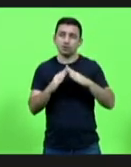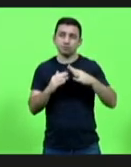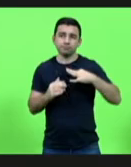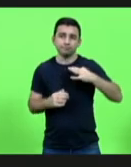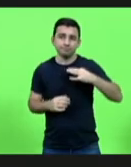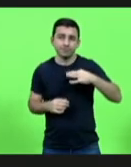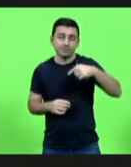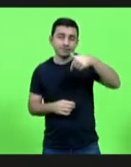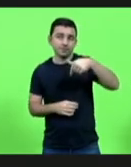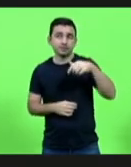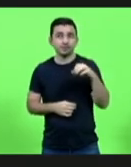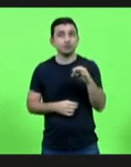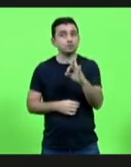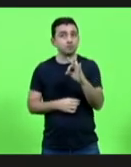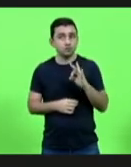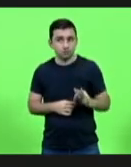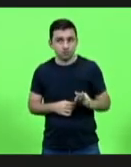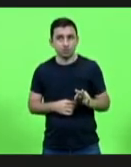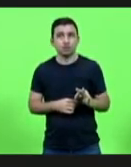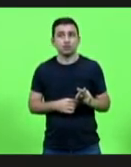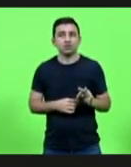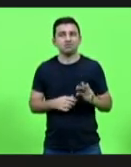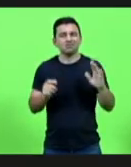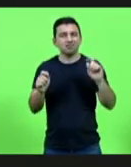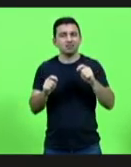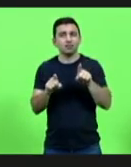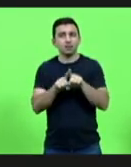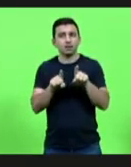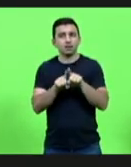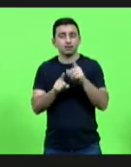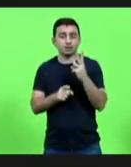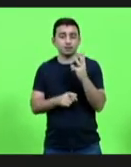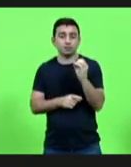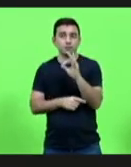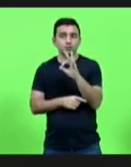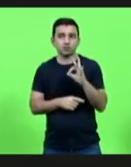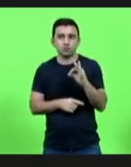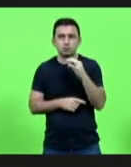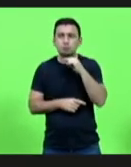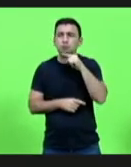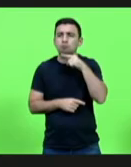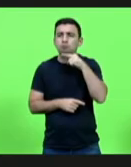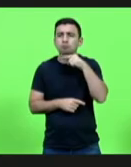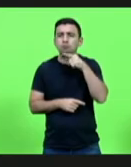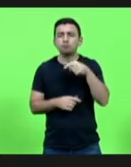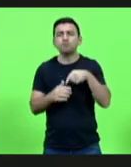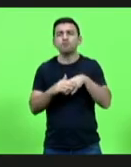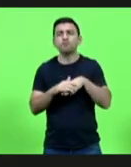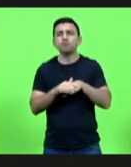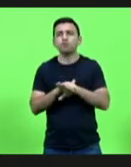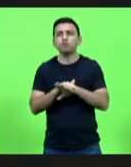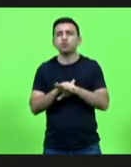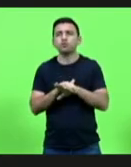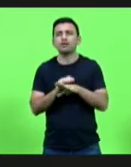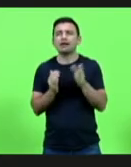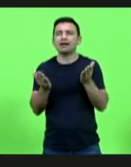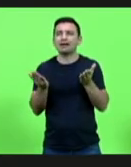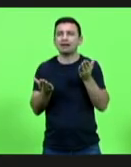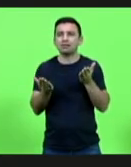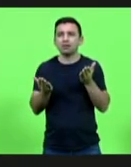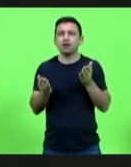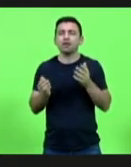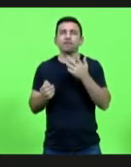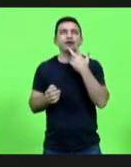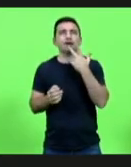colocarmos 30% que ainda não conseguem equilibrar aquele fundo que nós perdemos lá atrás, mas a gente consegue. A gente fala tanto em segurança pública,